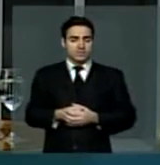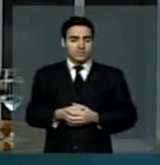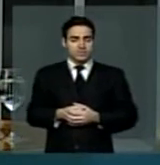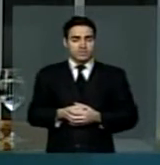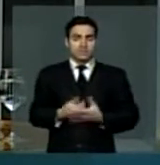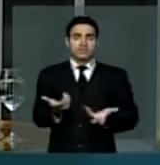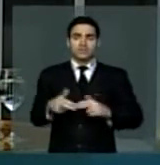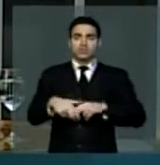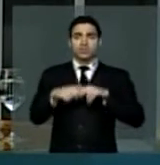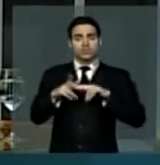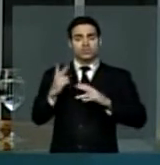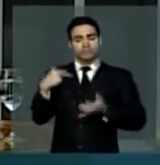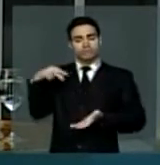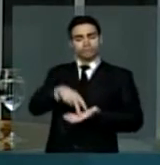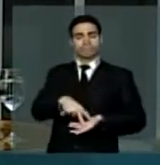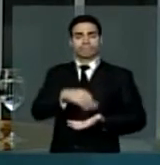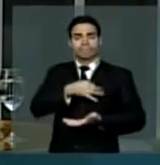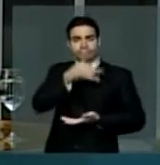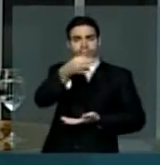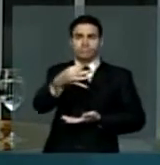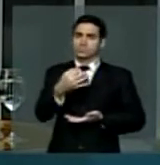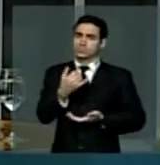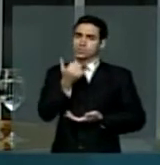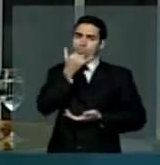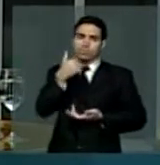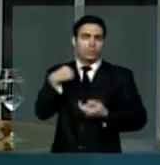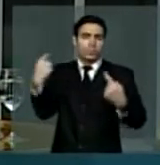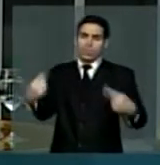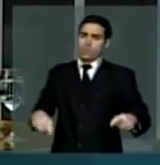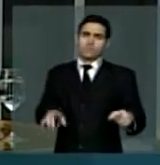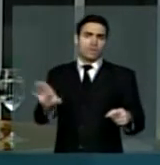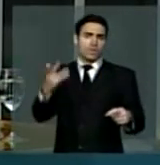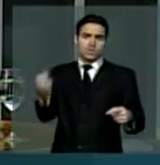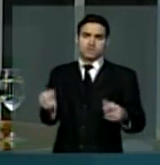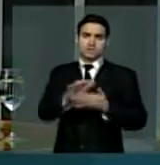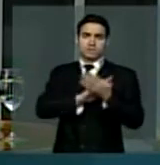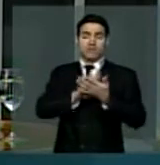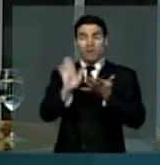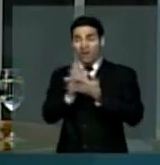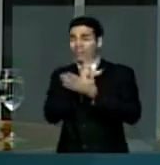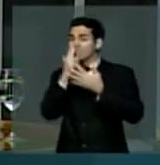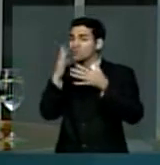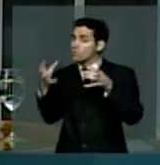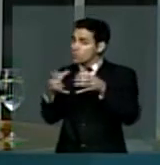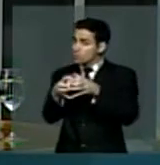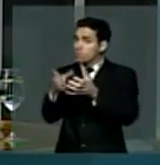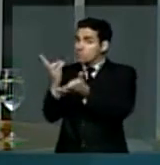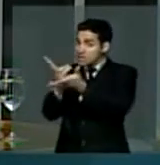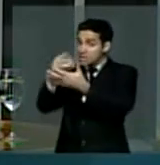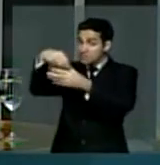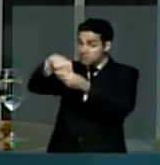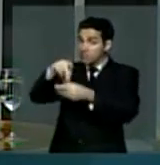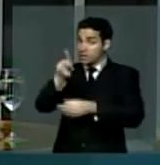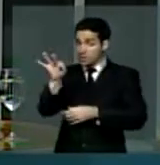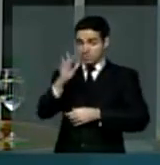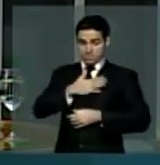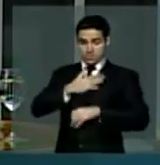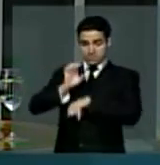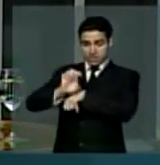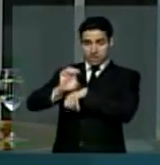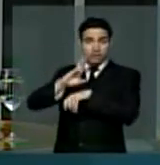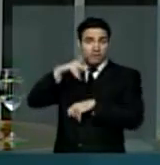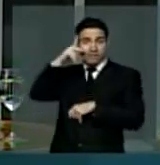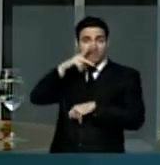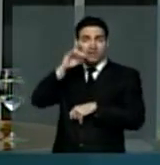manifestamente contra essa política de determinados setores do PT, do meu Estado, de fazer